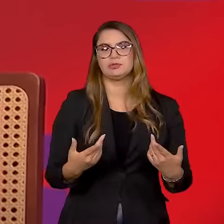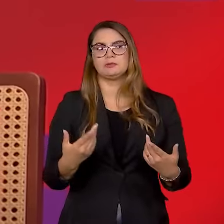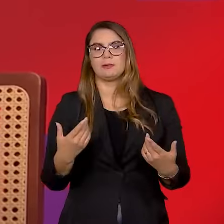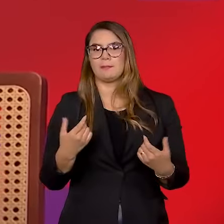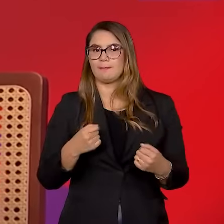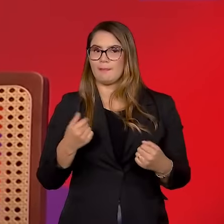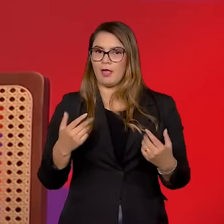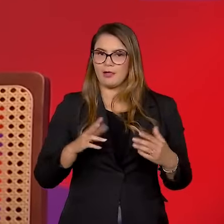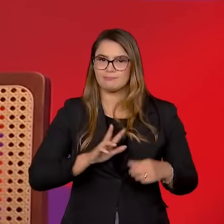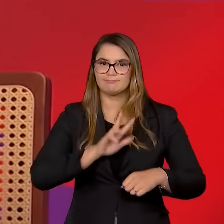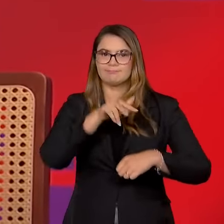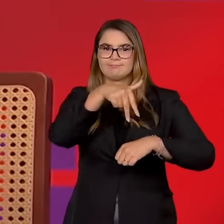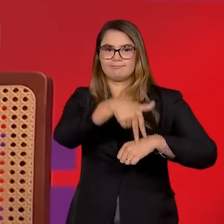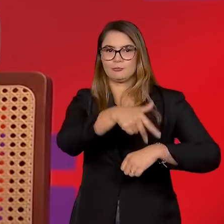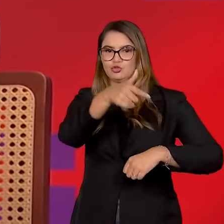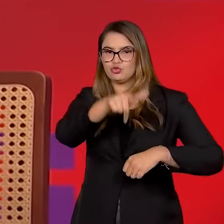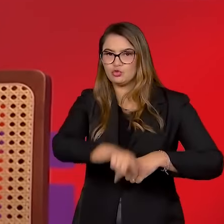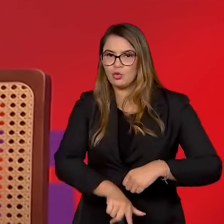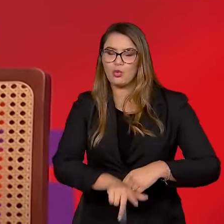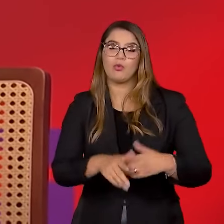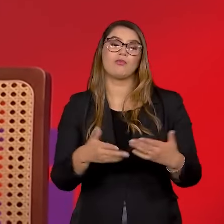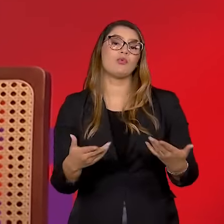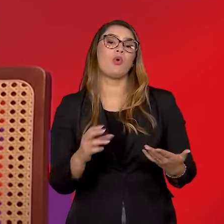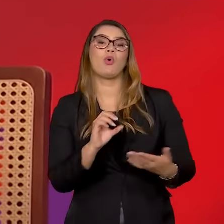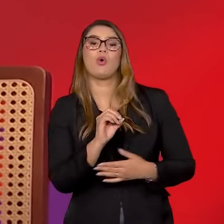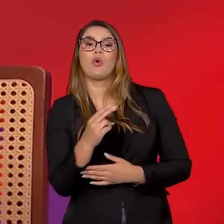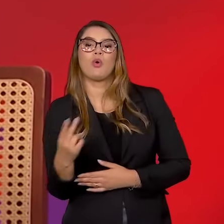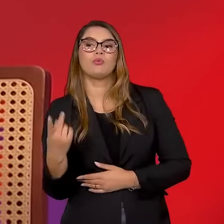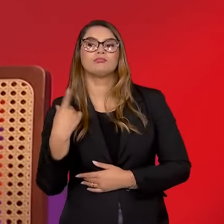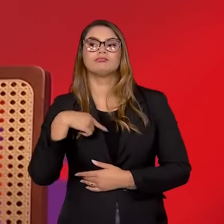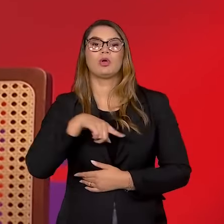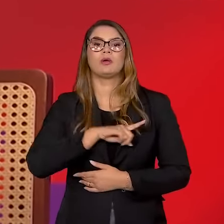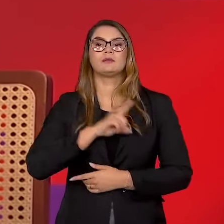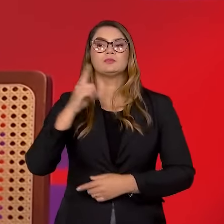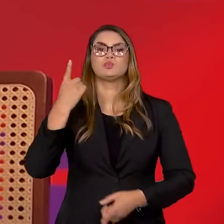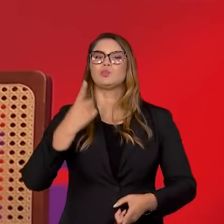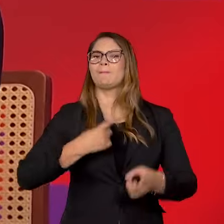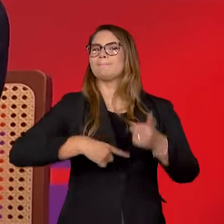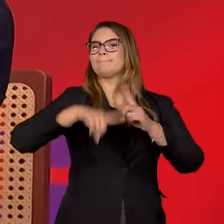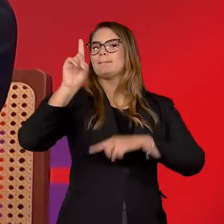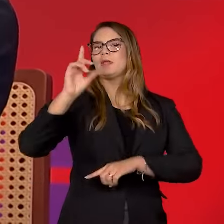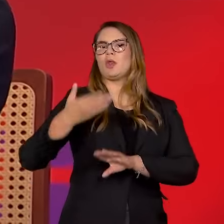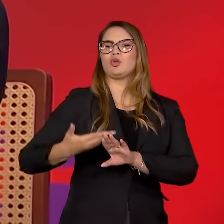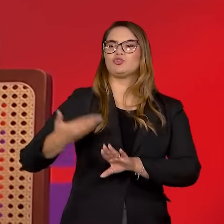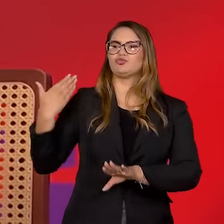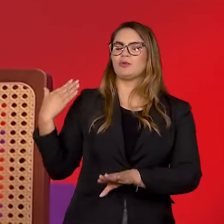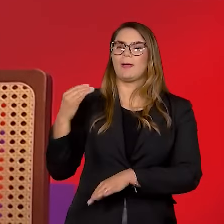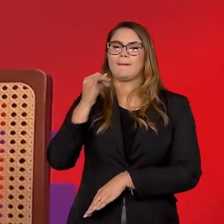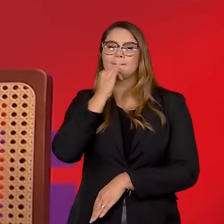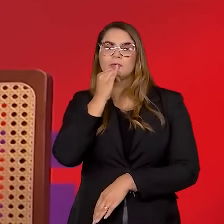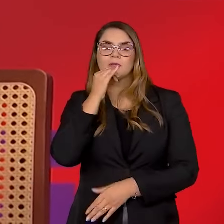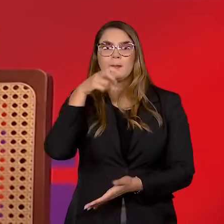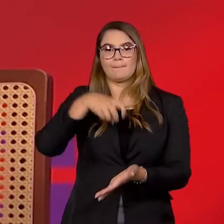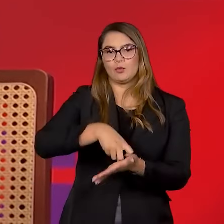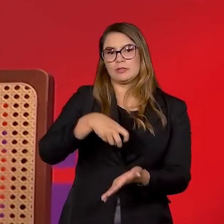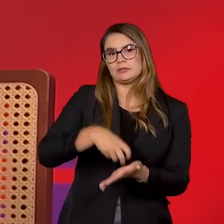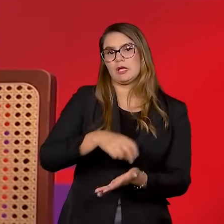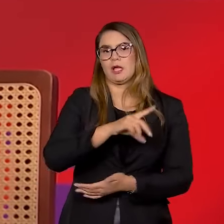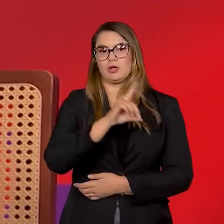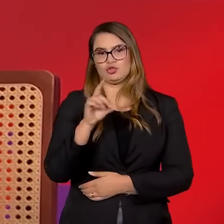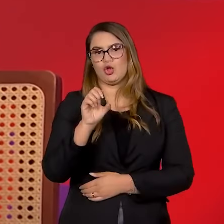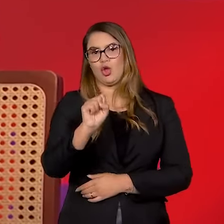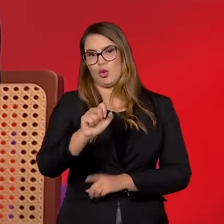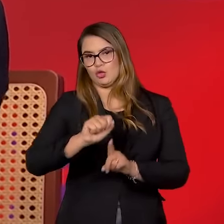colocar as asas de fora de novo. Ou a gente superou isso justamente com, por exemplo, as punições do 8 de janeiro,